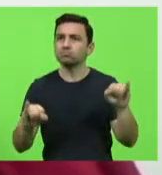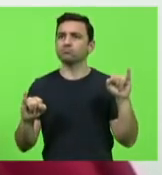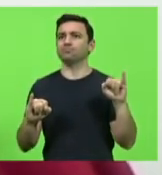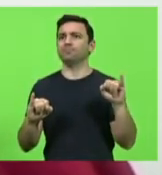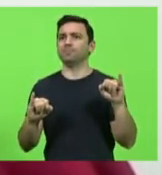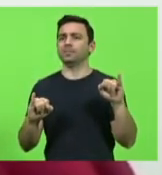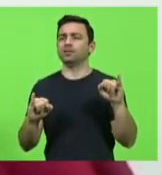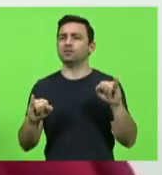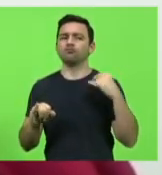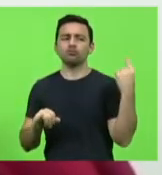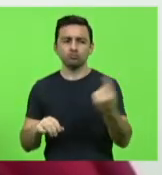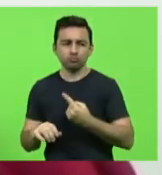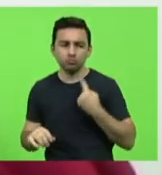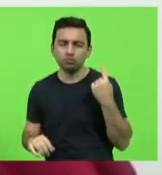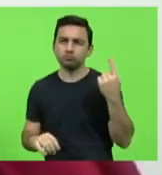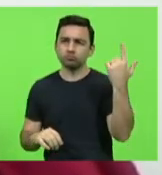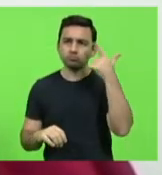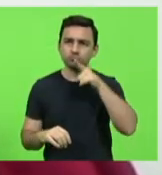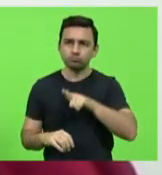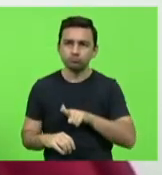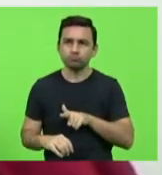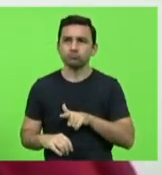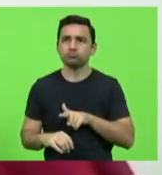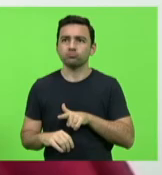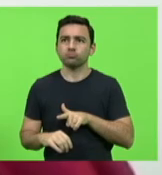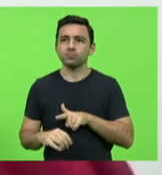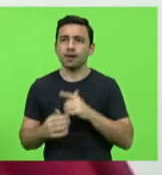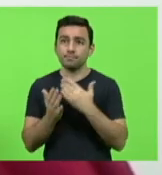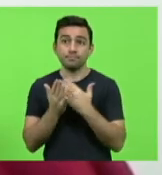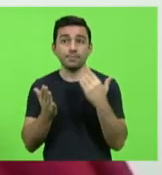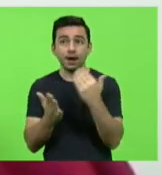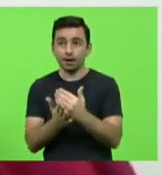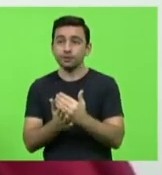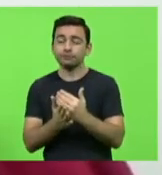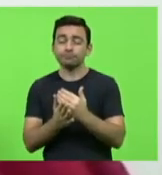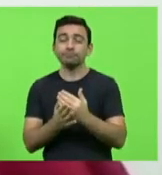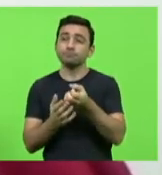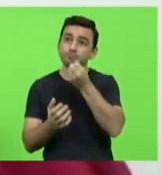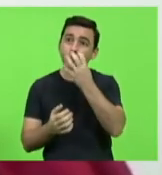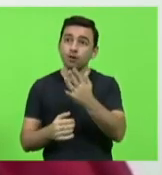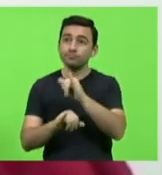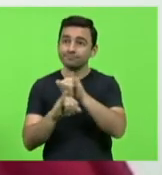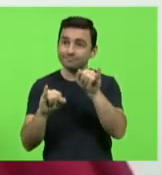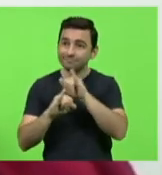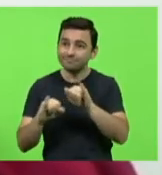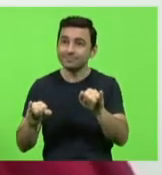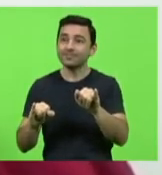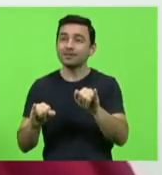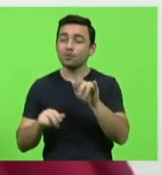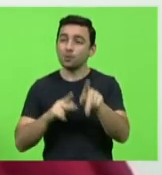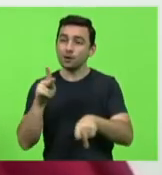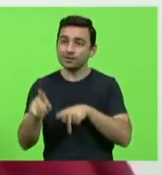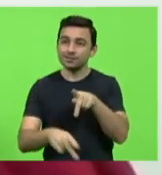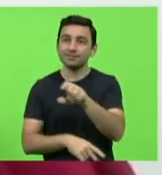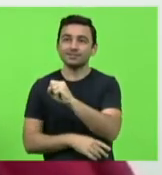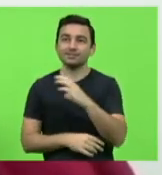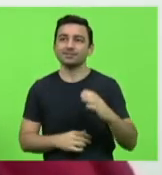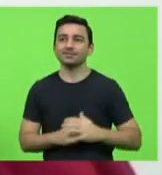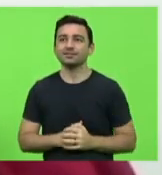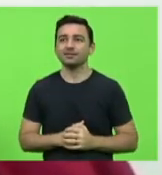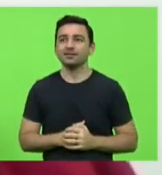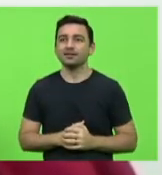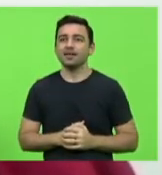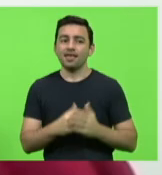nós possamos trazer essas boas notícias a nossa população do Oeste que